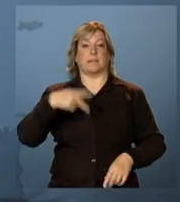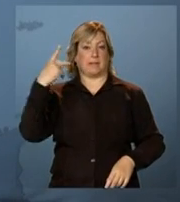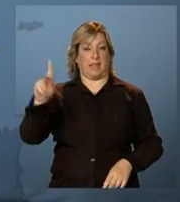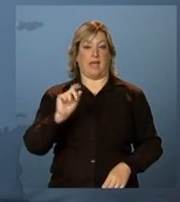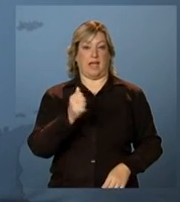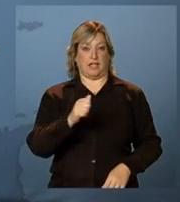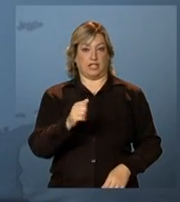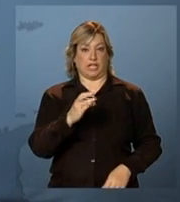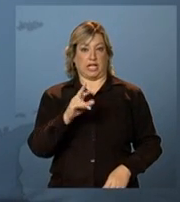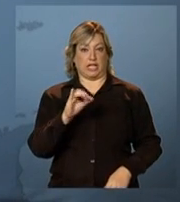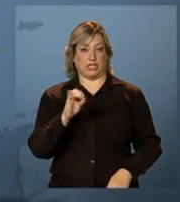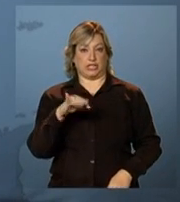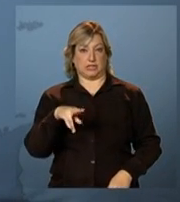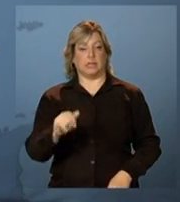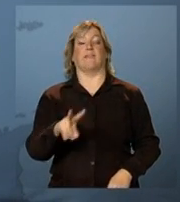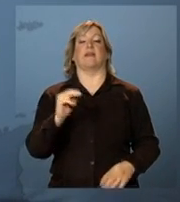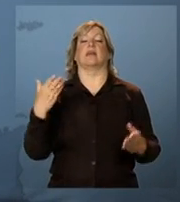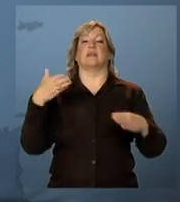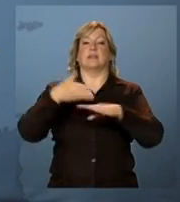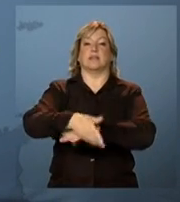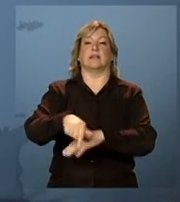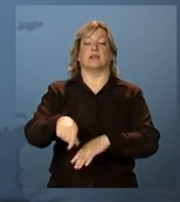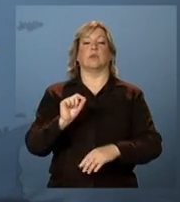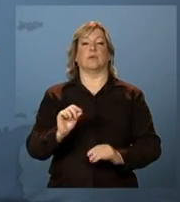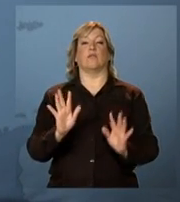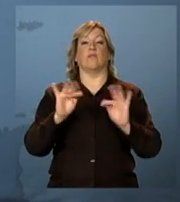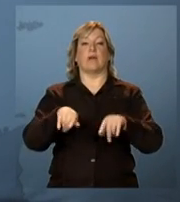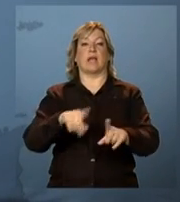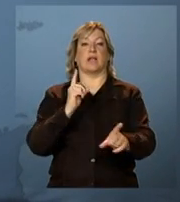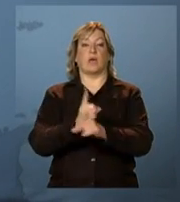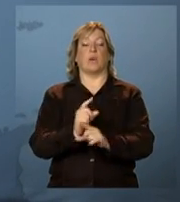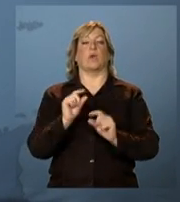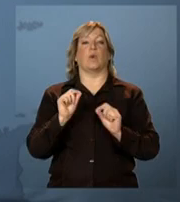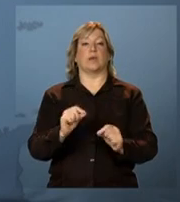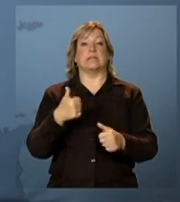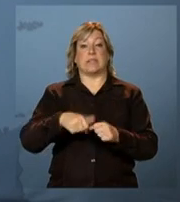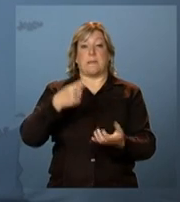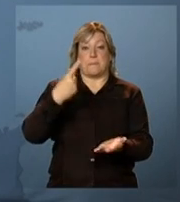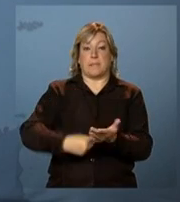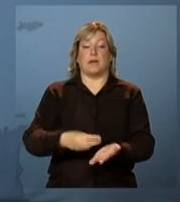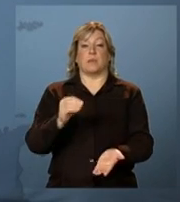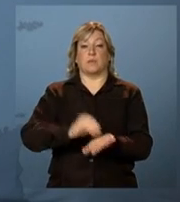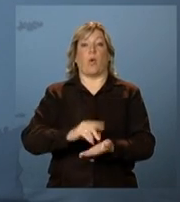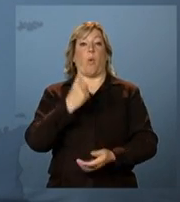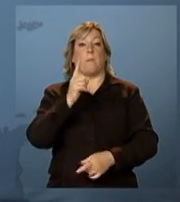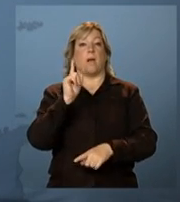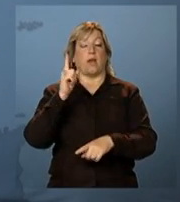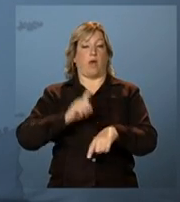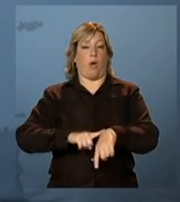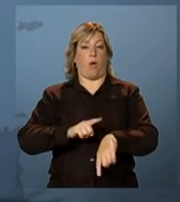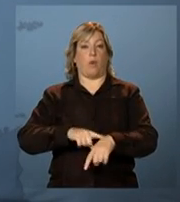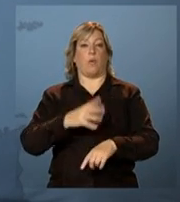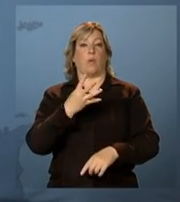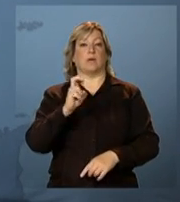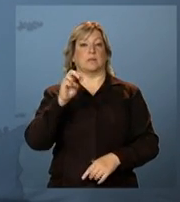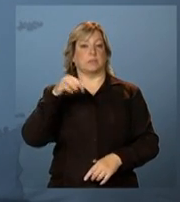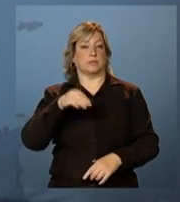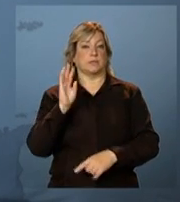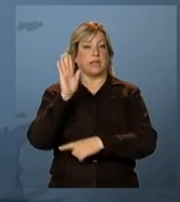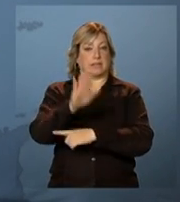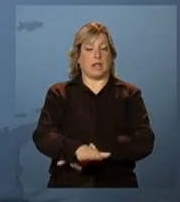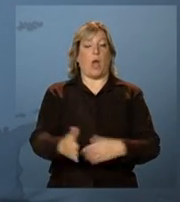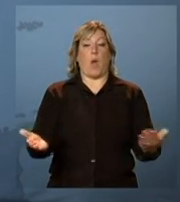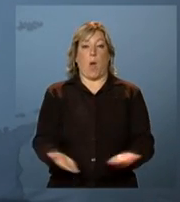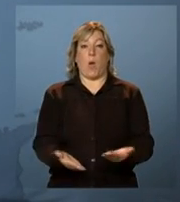Argentina, Cristina Kirchner, vão participar do encerramento do encontro, que está marcado para 1h45min da